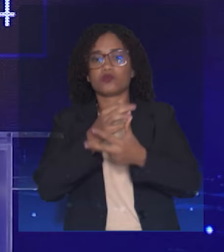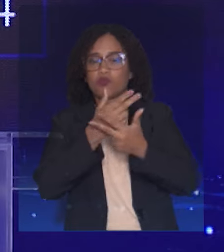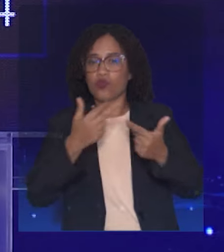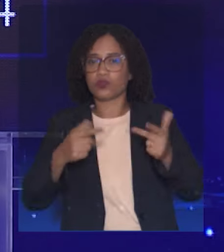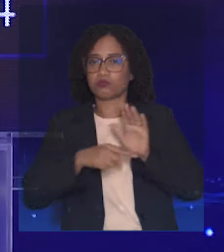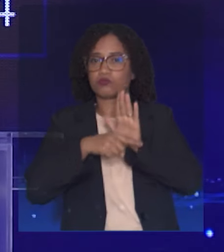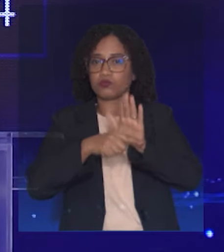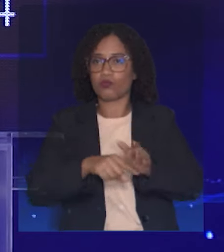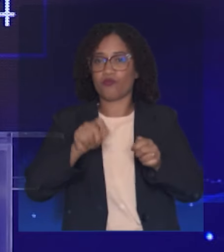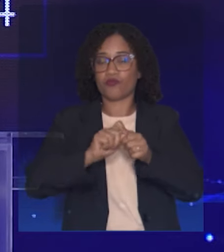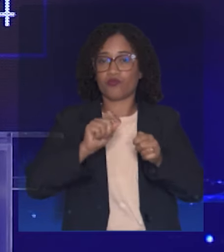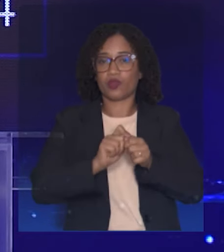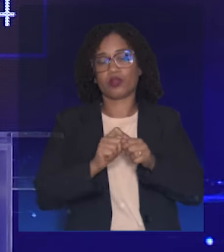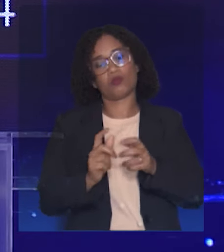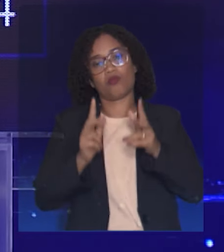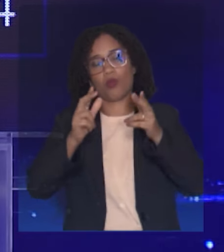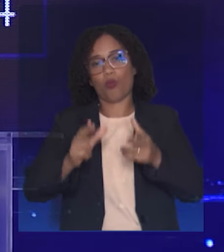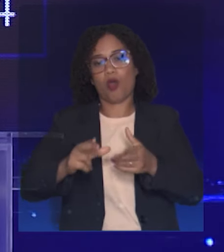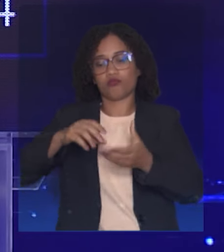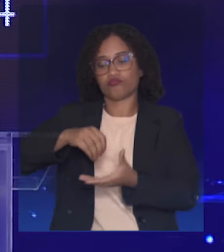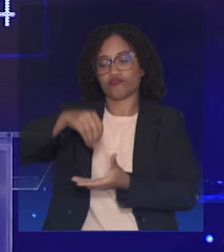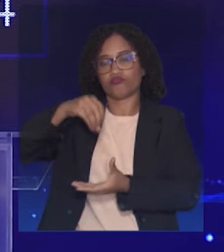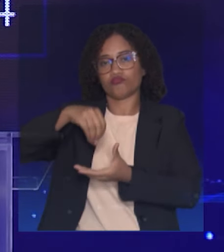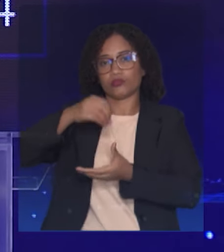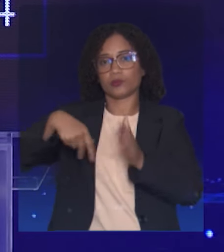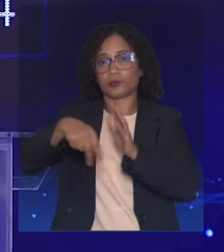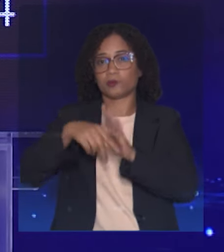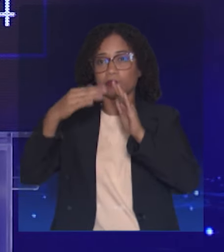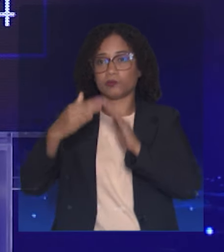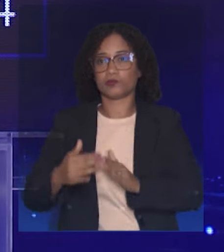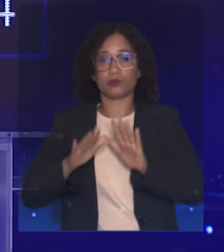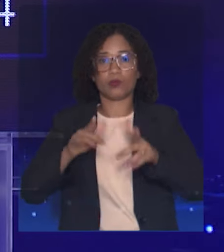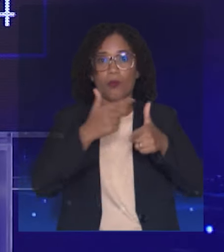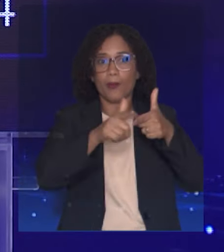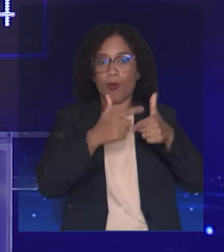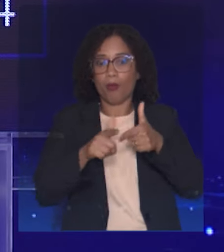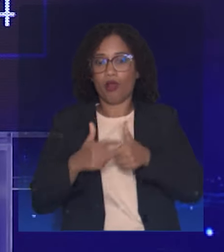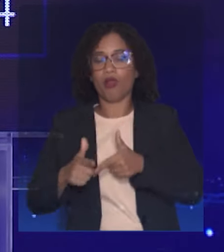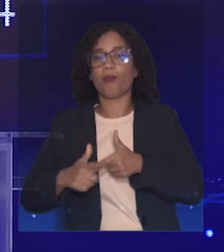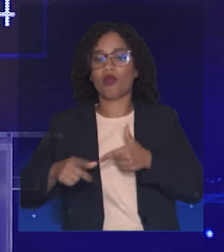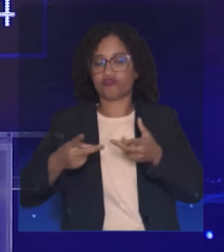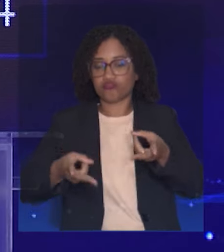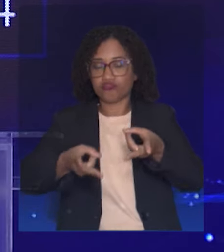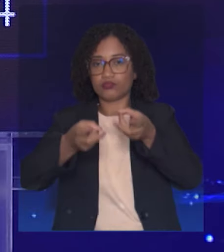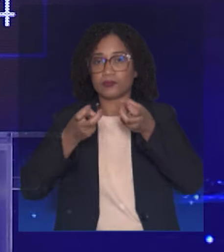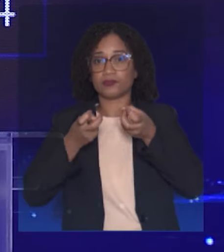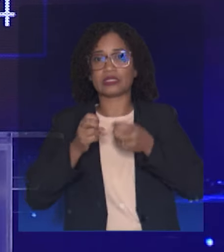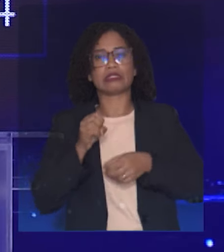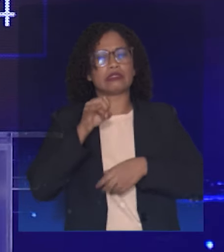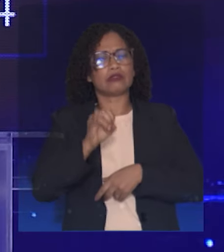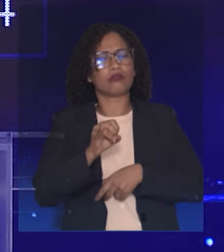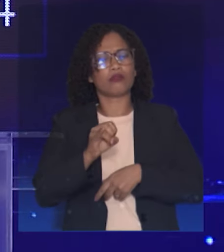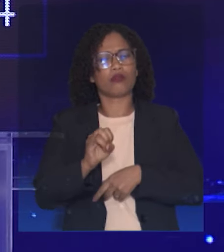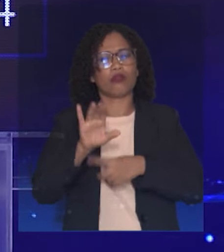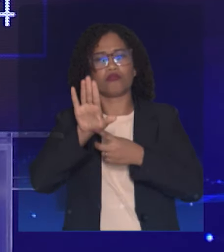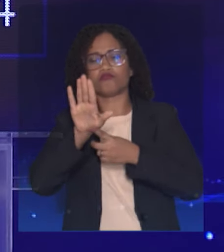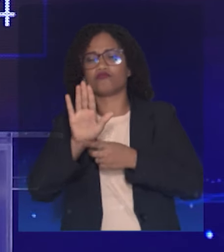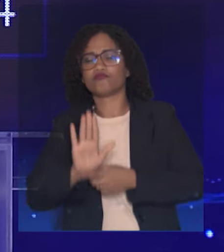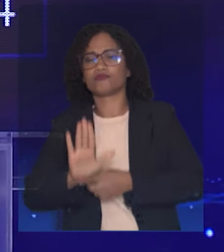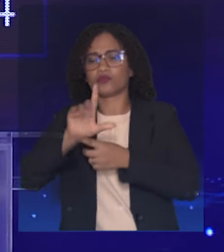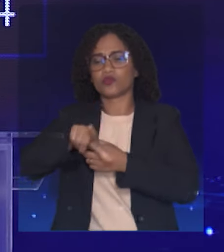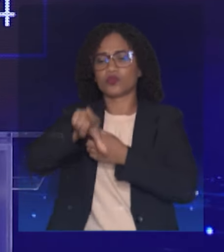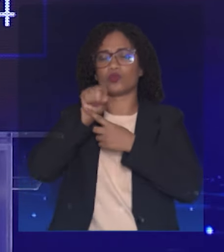aos olhos de quem circula por esses locais. Se eleito, como o senhor pretende resolver isso de maneira